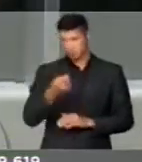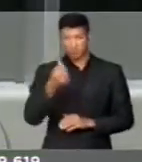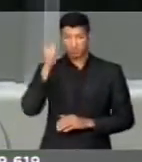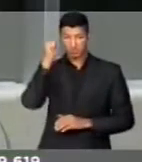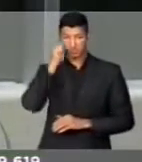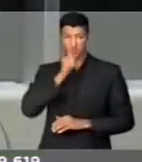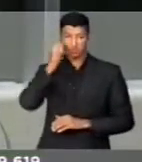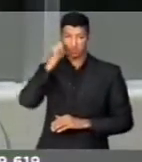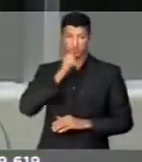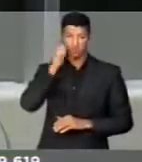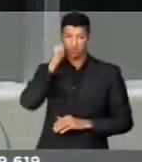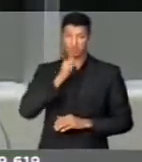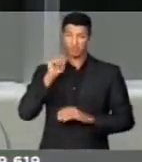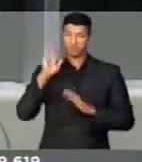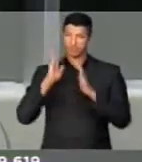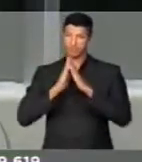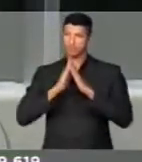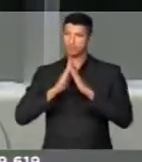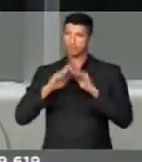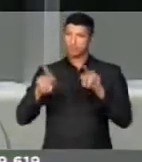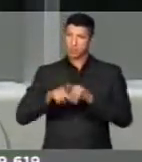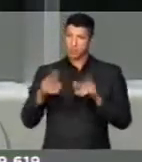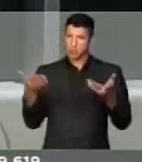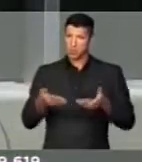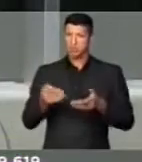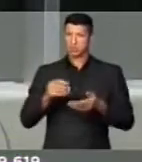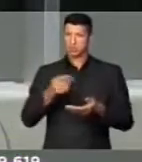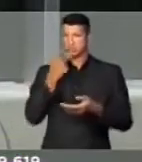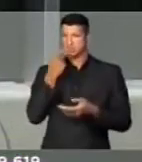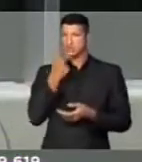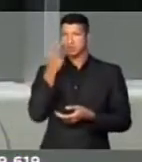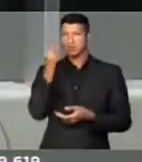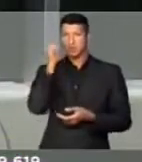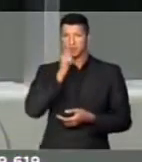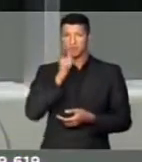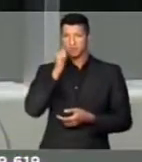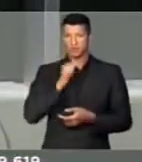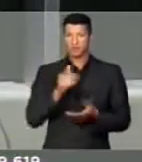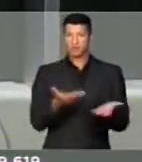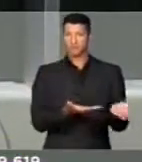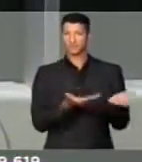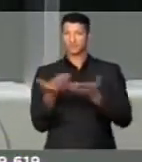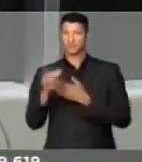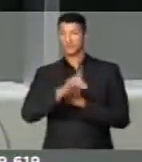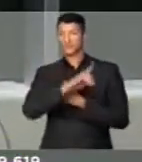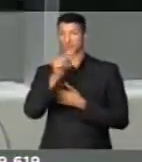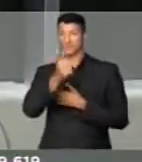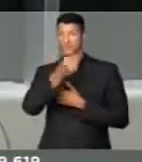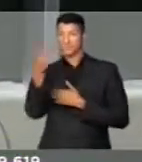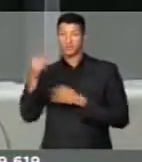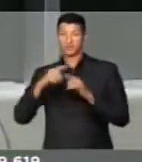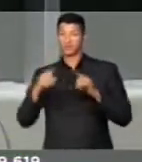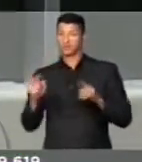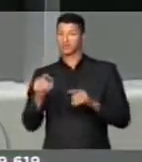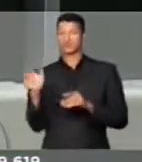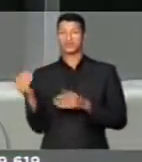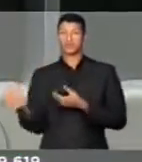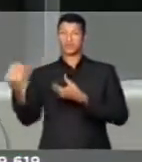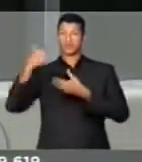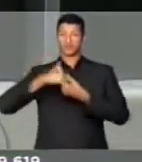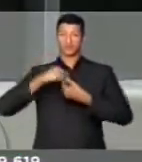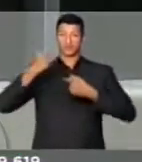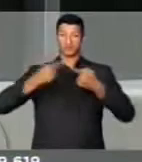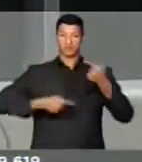mulheres, esta casa que está chamando as mulheres para o dia 13, mas que não votam